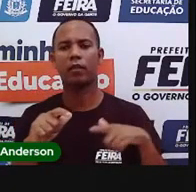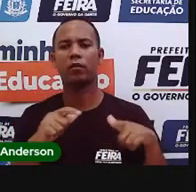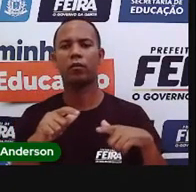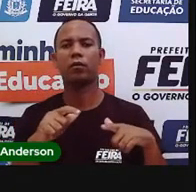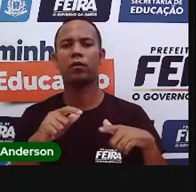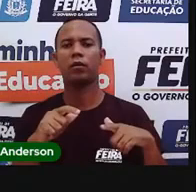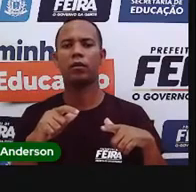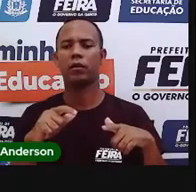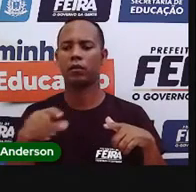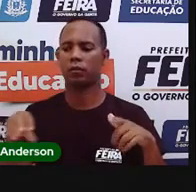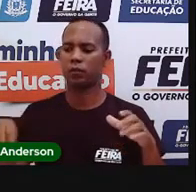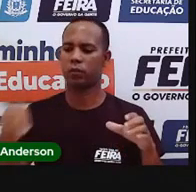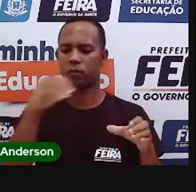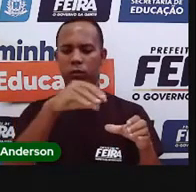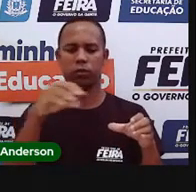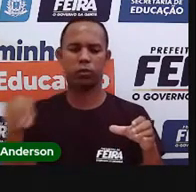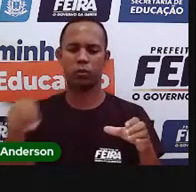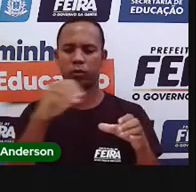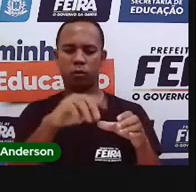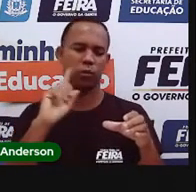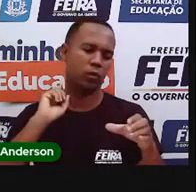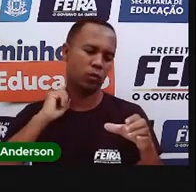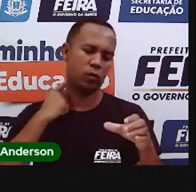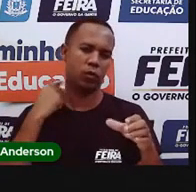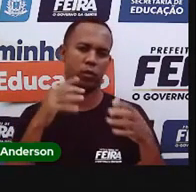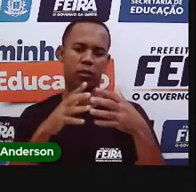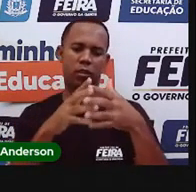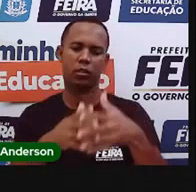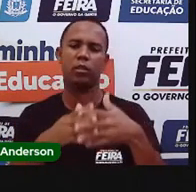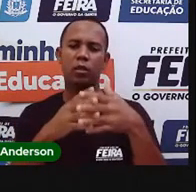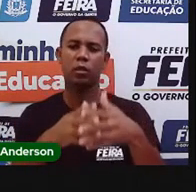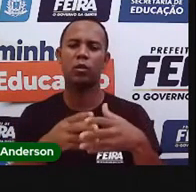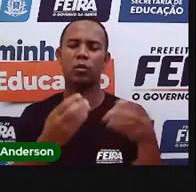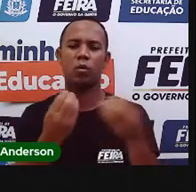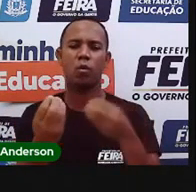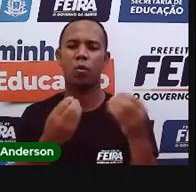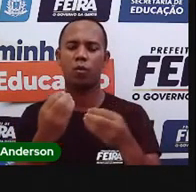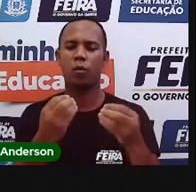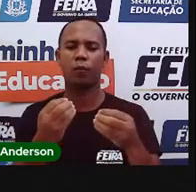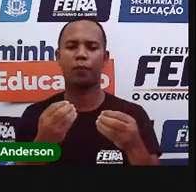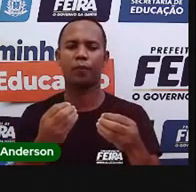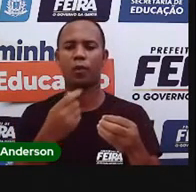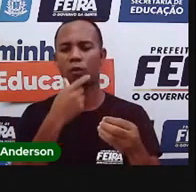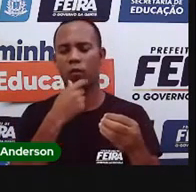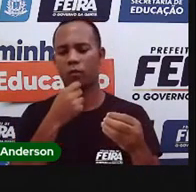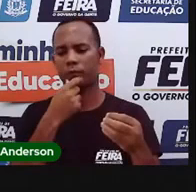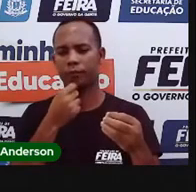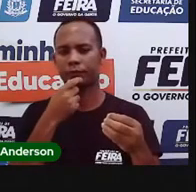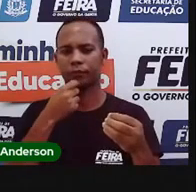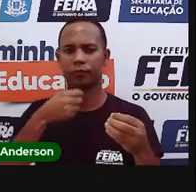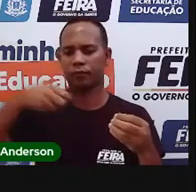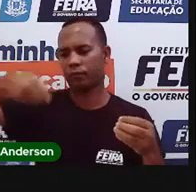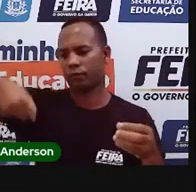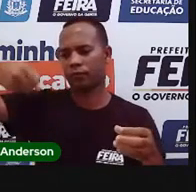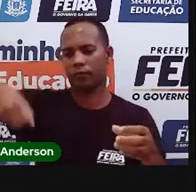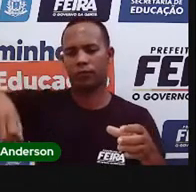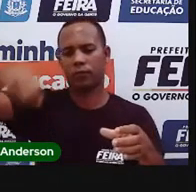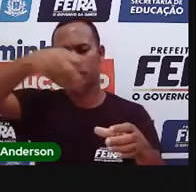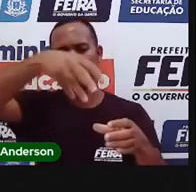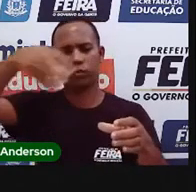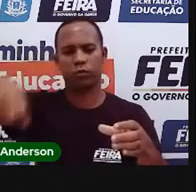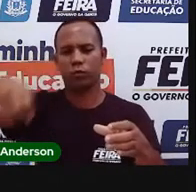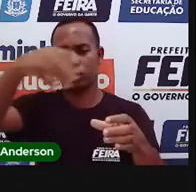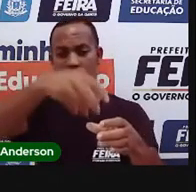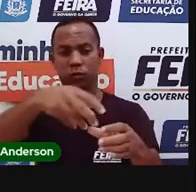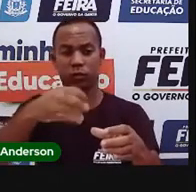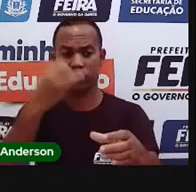lixo? Vocês sabem o que é esse serviço de coleta de lixo? Olha o nome, coleta de lixo. Na minha casa, será que passa coleta